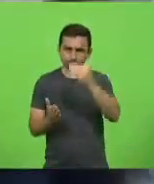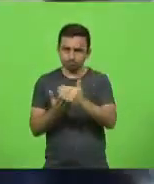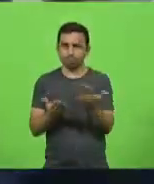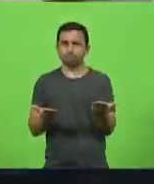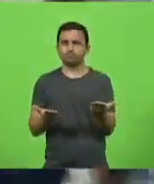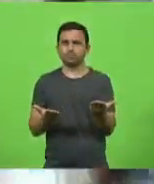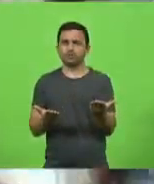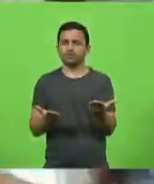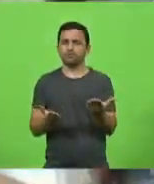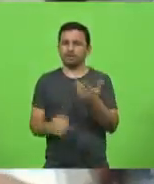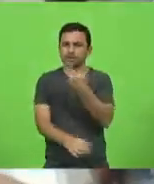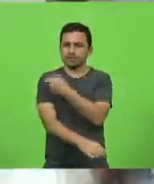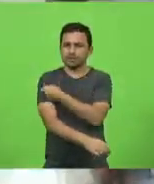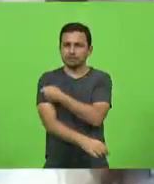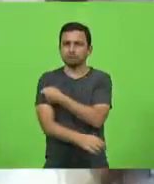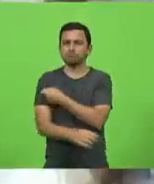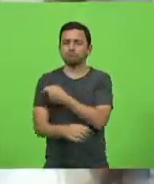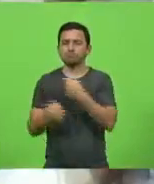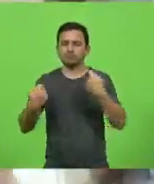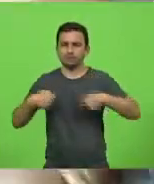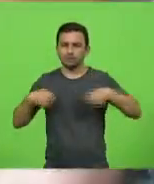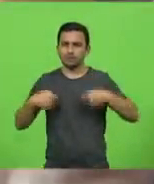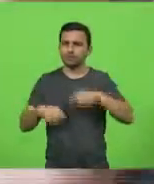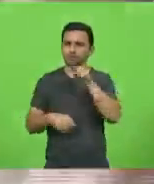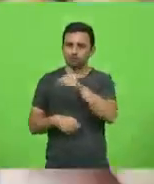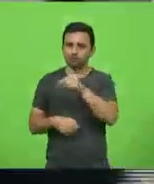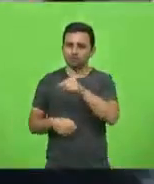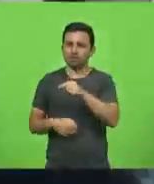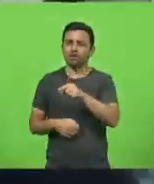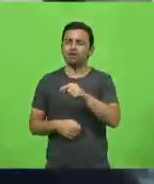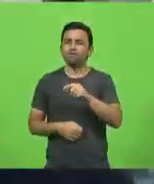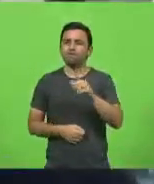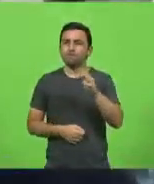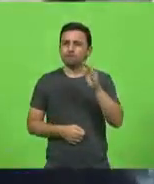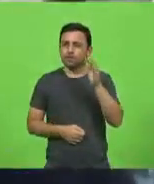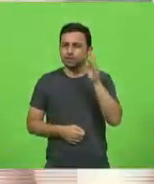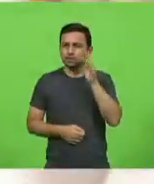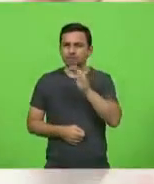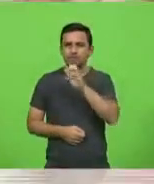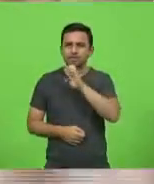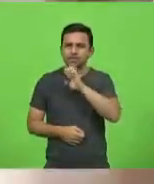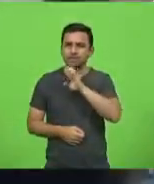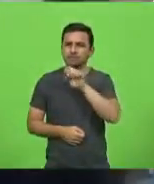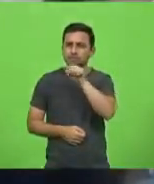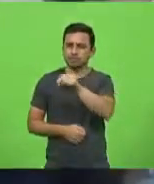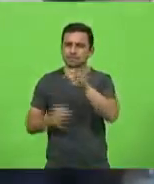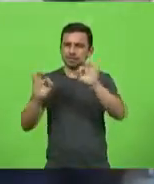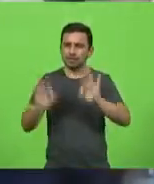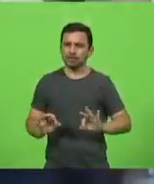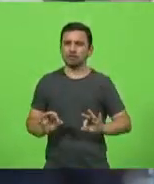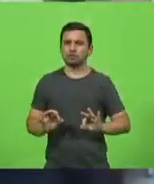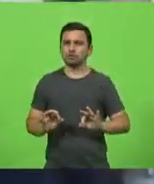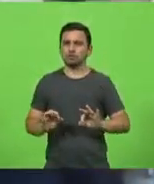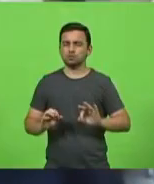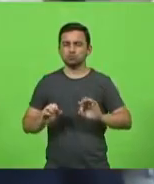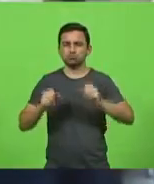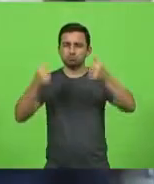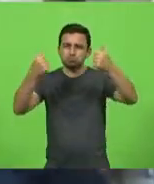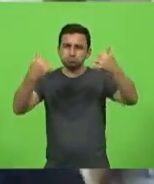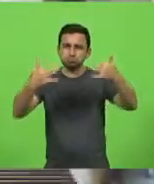muito bem. Tu teres levantado com veemência. Porque não basta falar. Tem que ter veemência na fala.